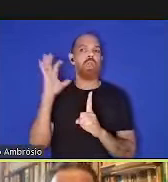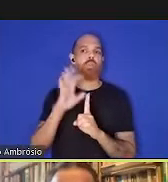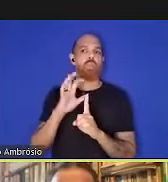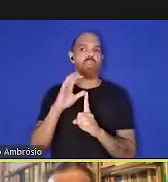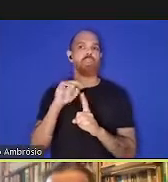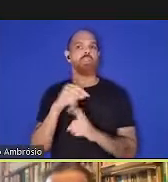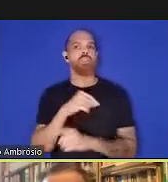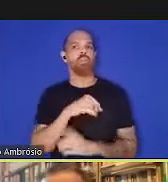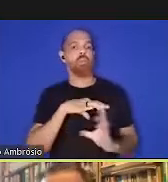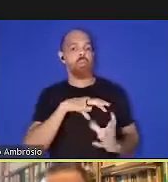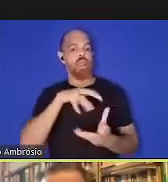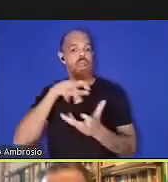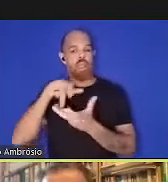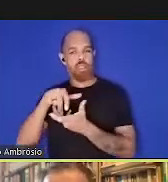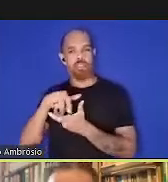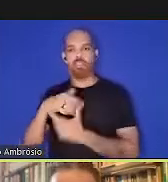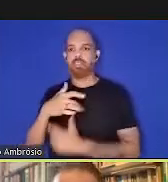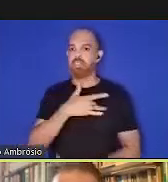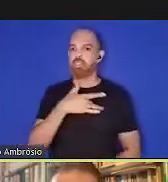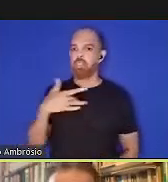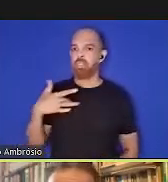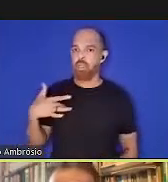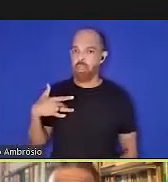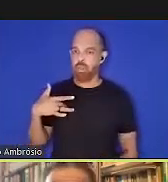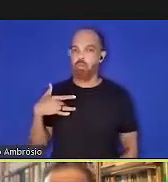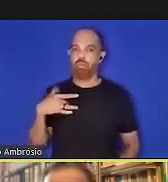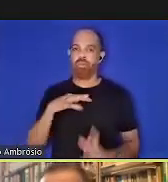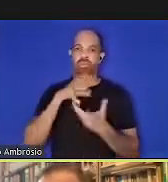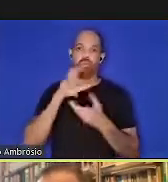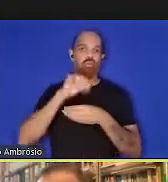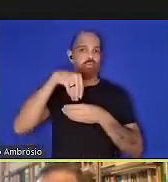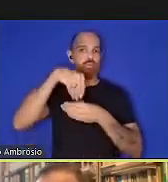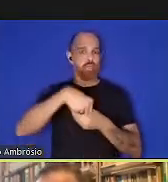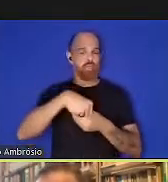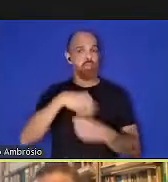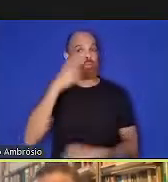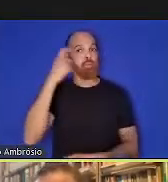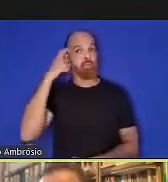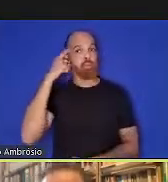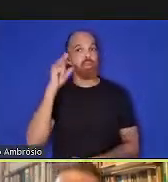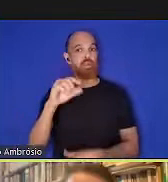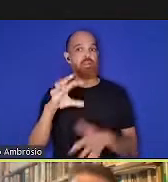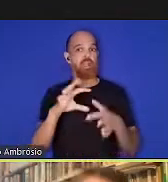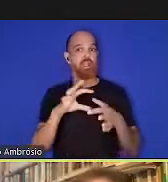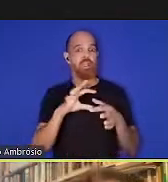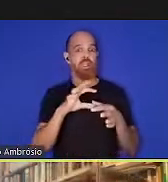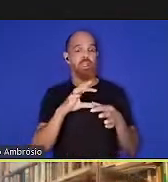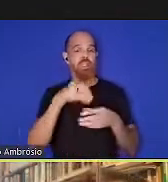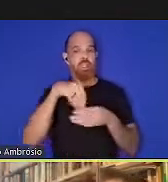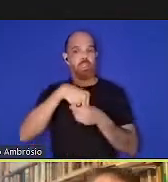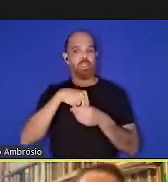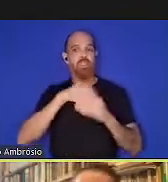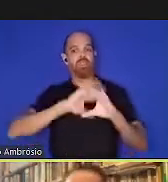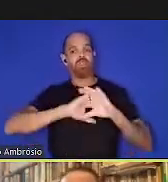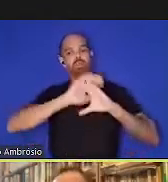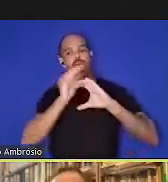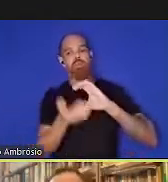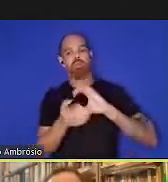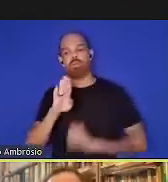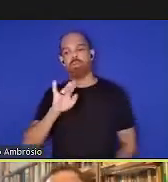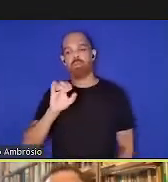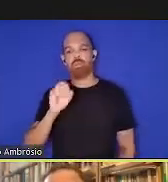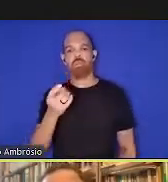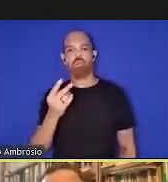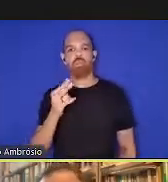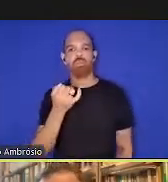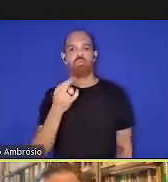e toda a saúde que contém no planeta, pensamos na integridade da biosfera, a acidificação do